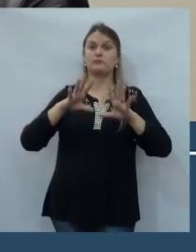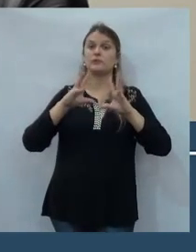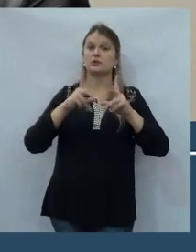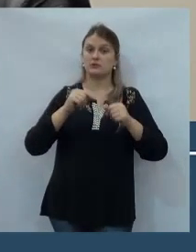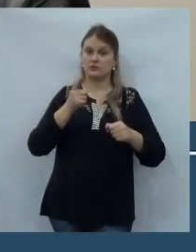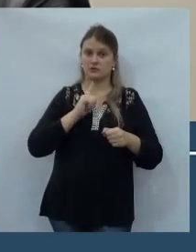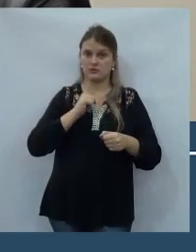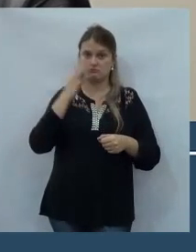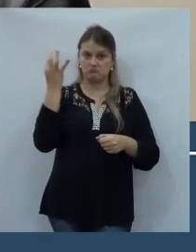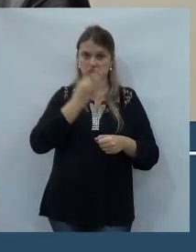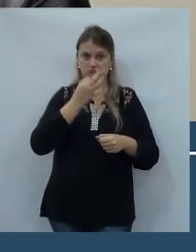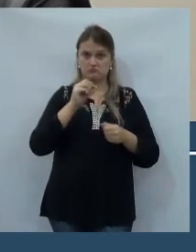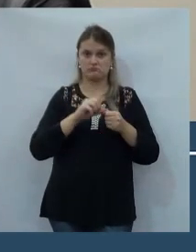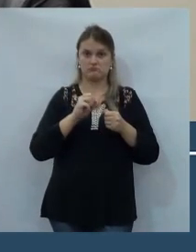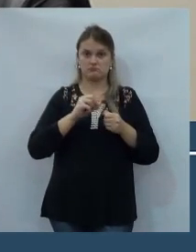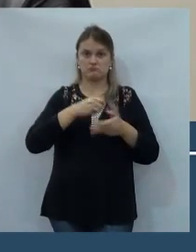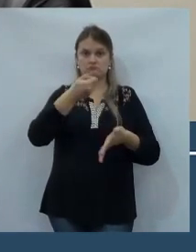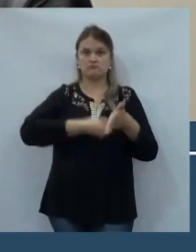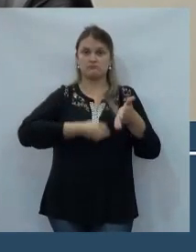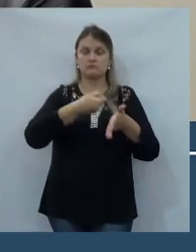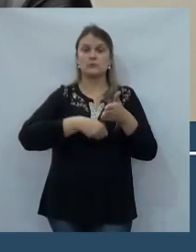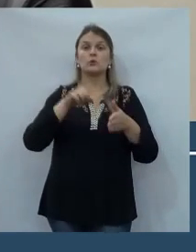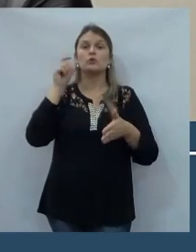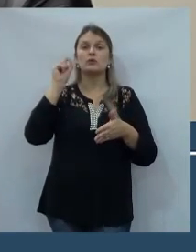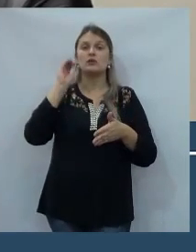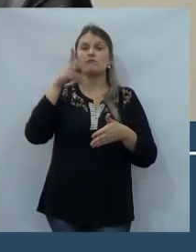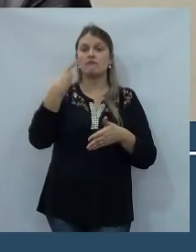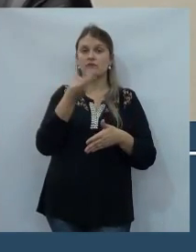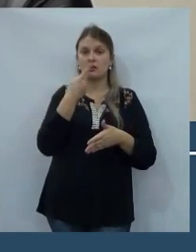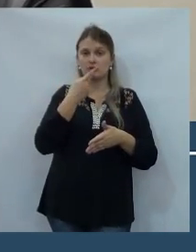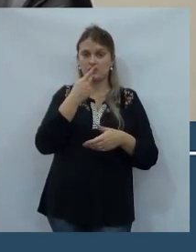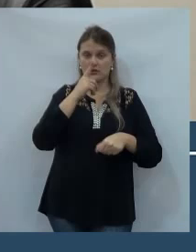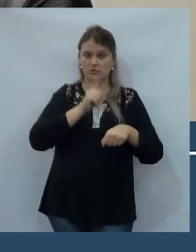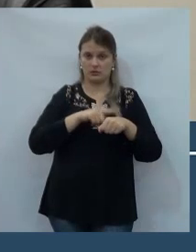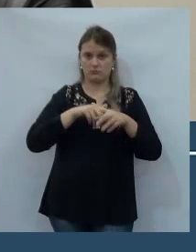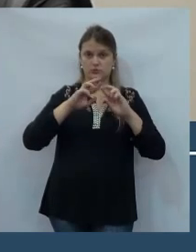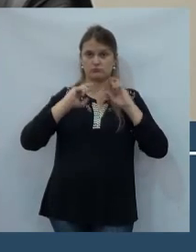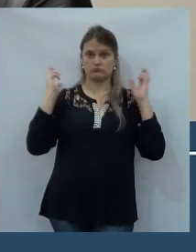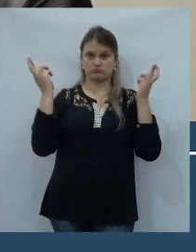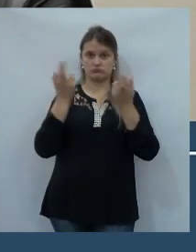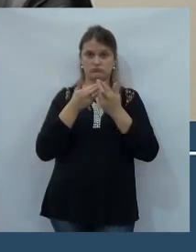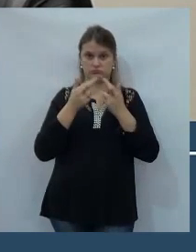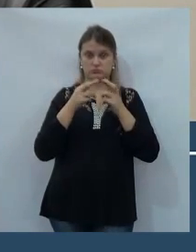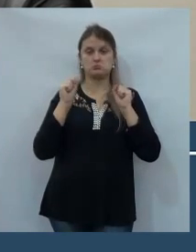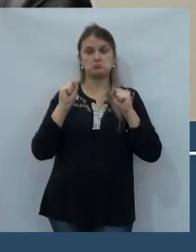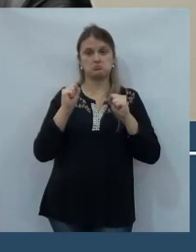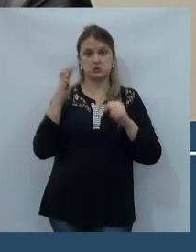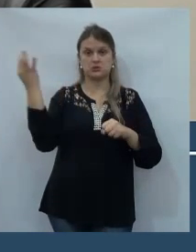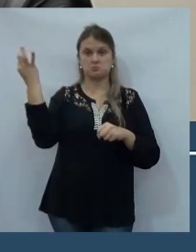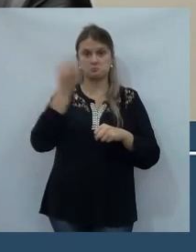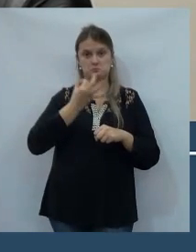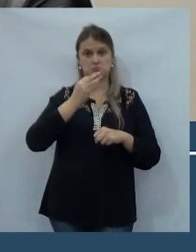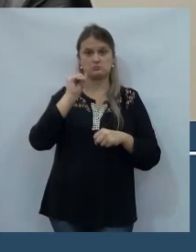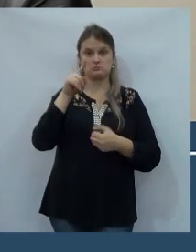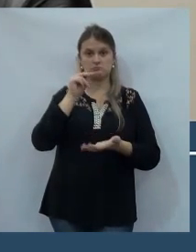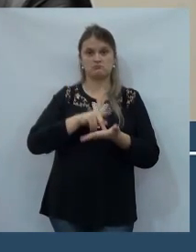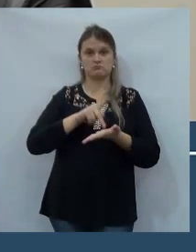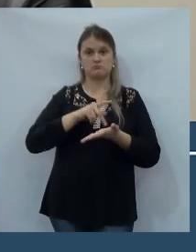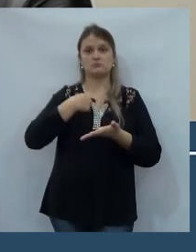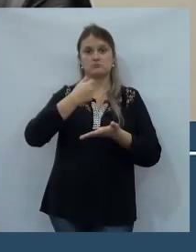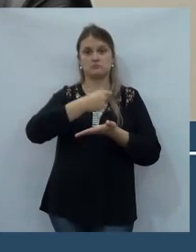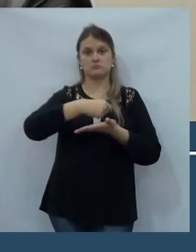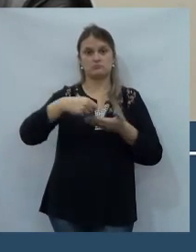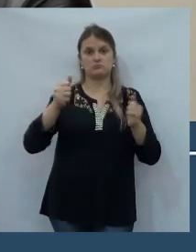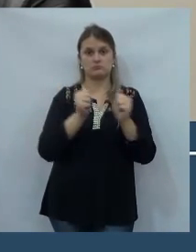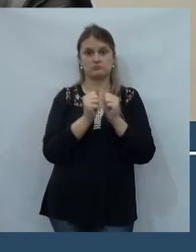cobrar, fazer essa cobrança. E o que ele falar aqui durante o tempo que ele estiver aqui, pode ter certeza. Eu escrevo junto com ele,